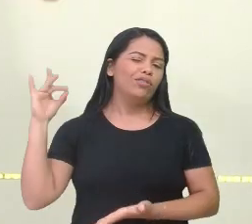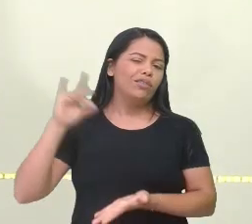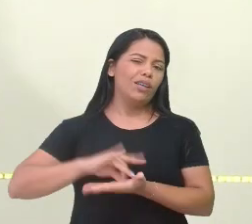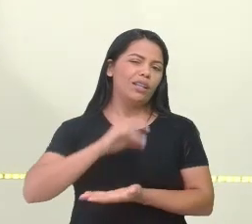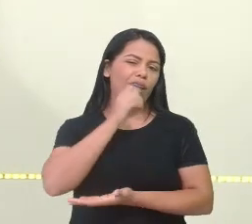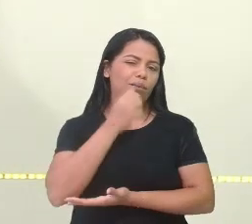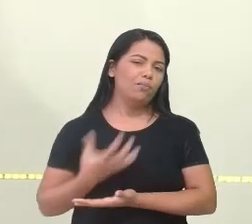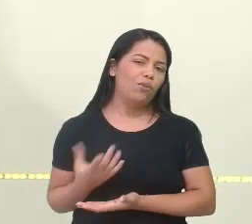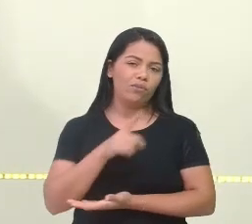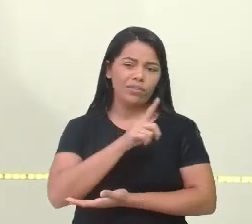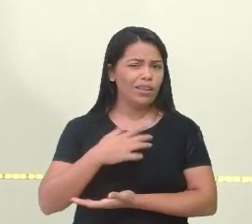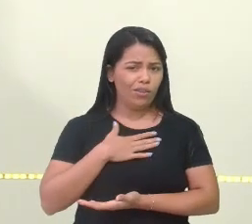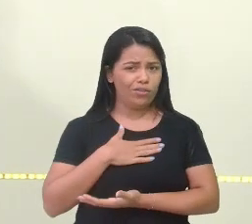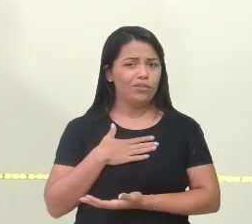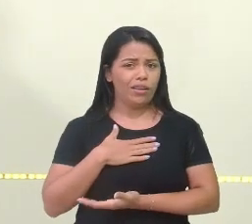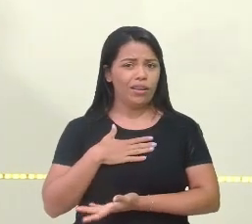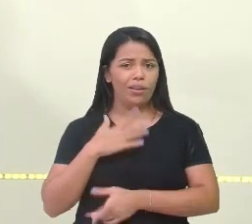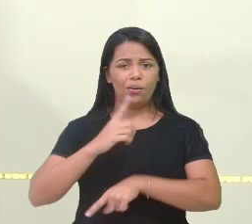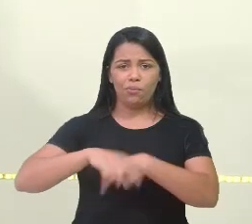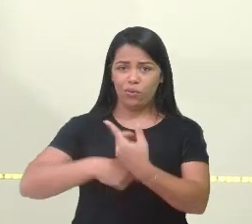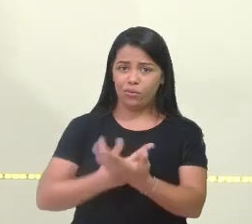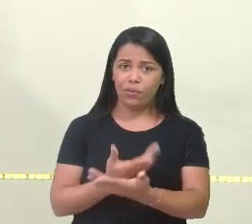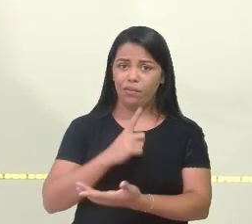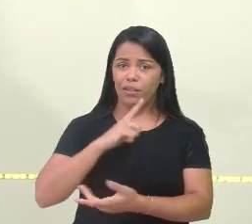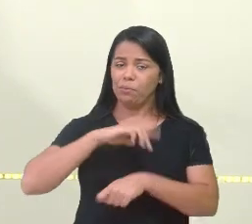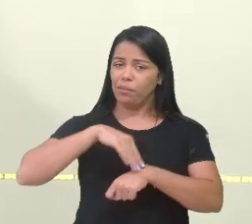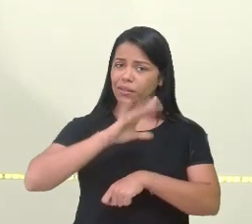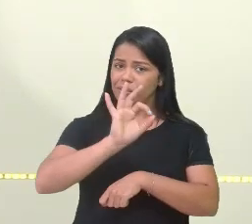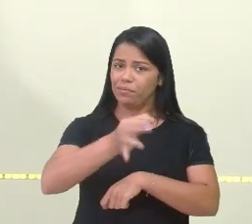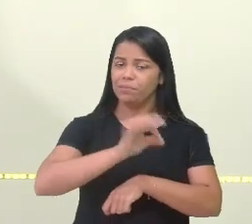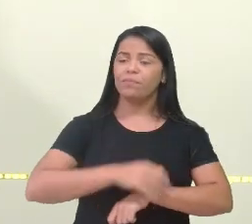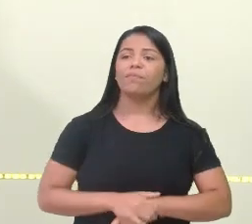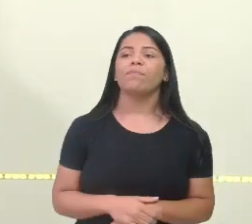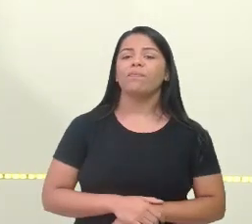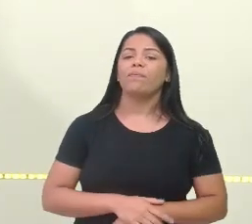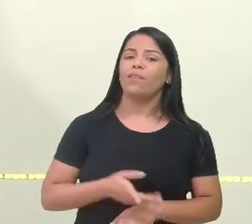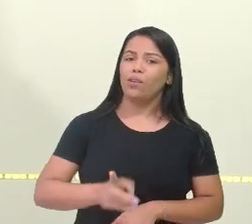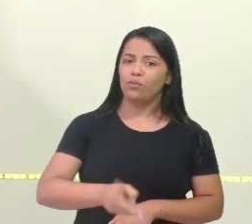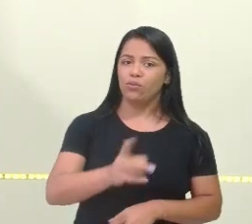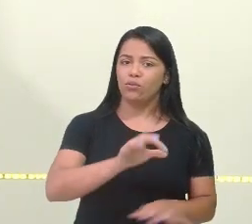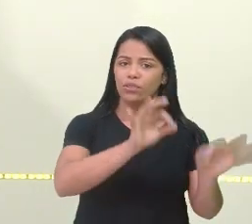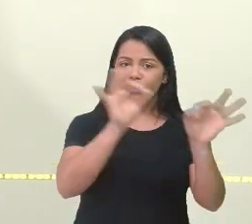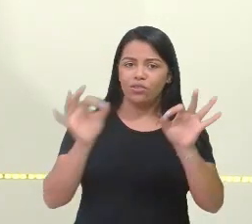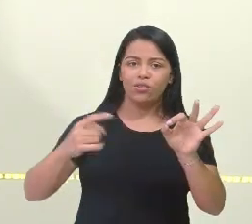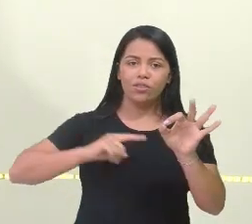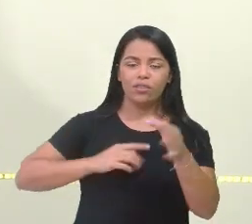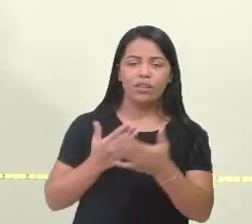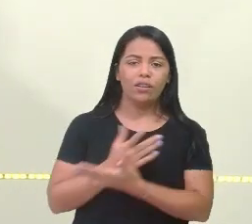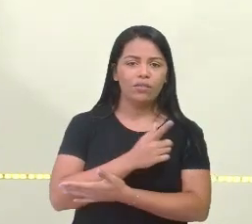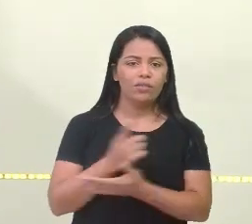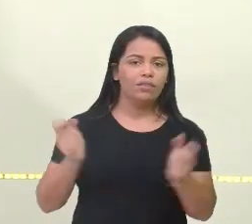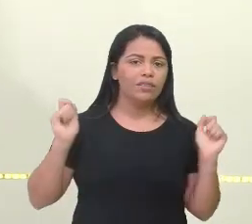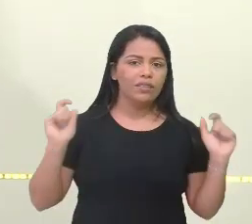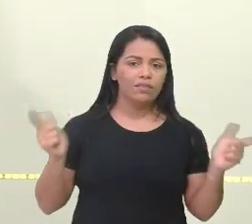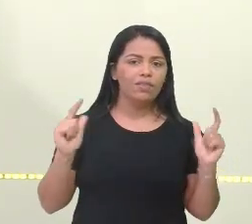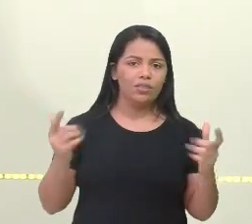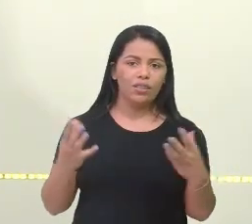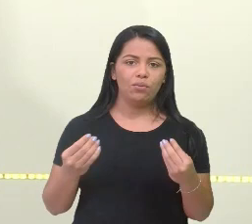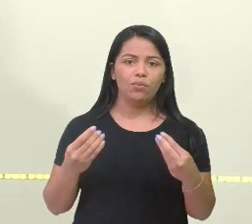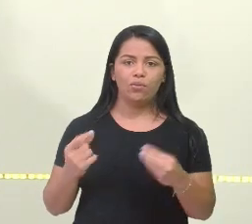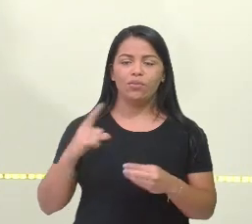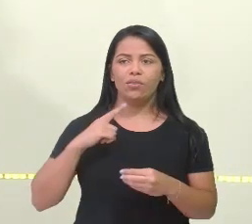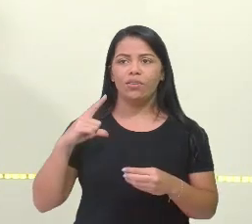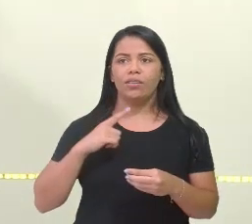E aí, gostaram da charada? Próxima aula vai ter mais, tá certo? Fica acompanhando nossas aulas que vocês vão se divertir bastante aqui com essas